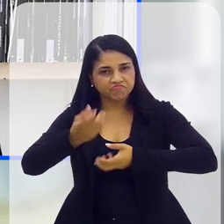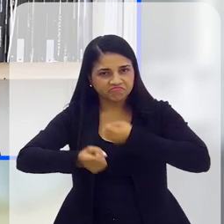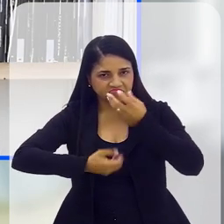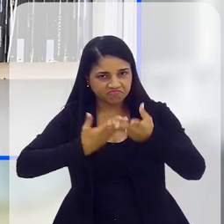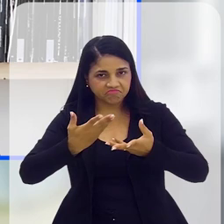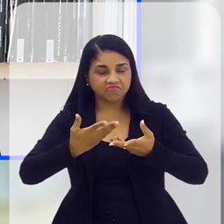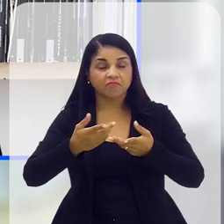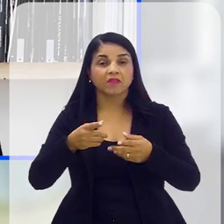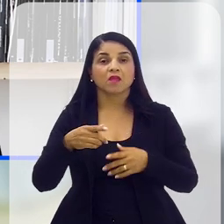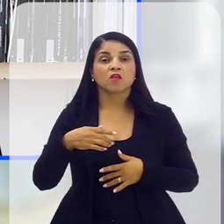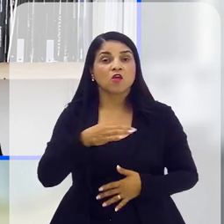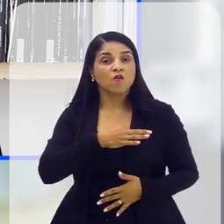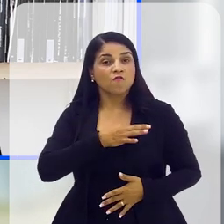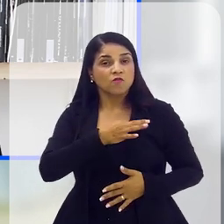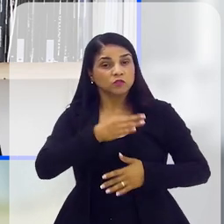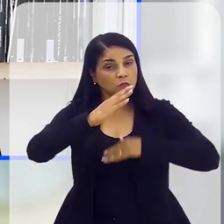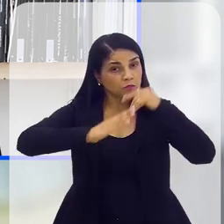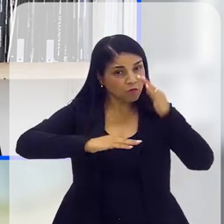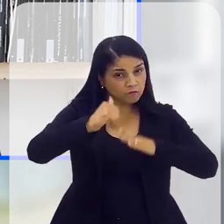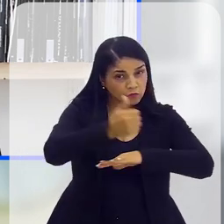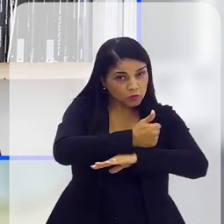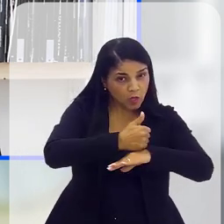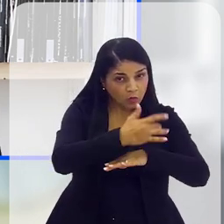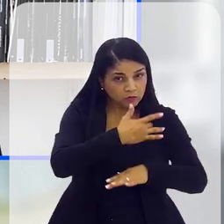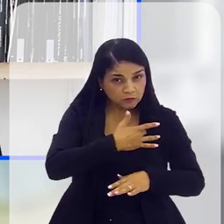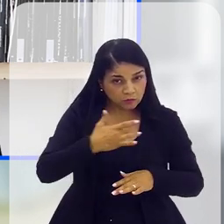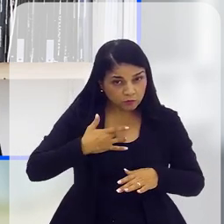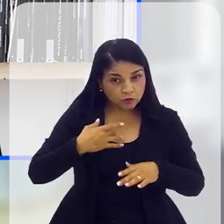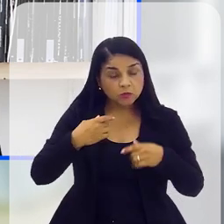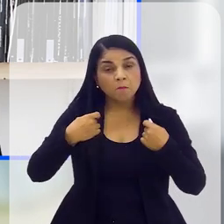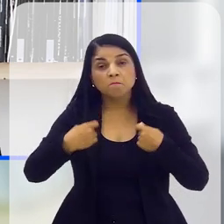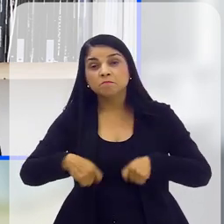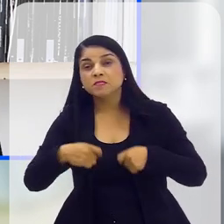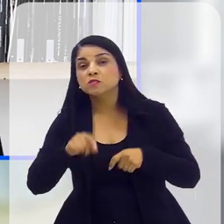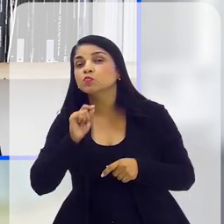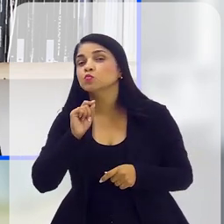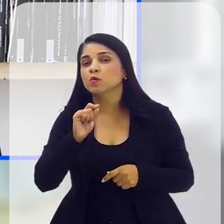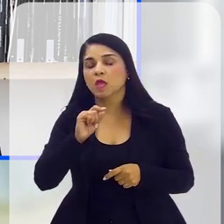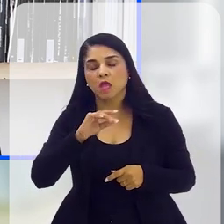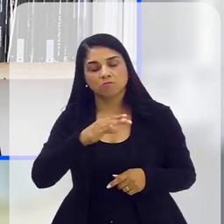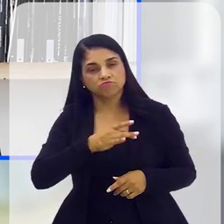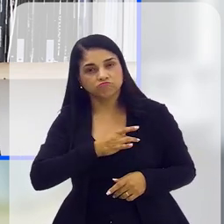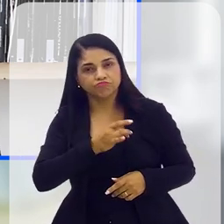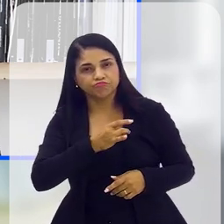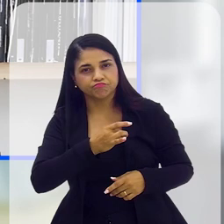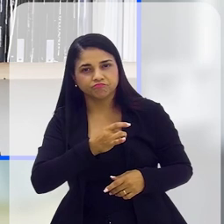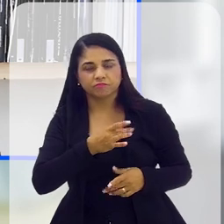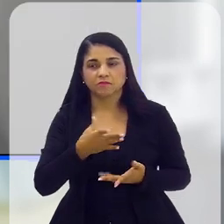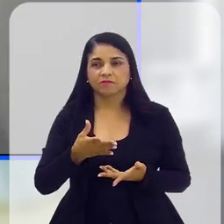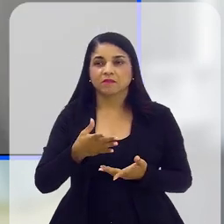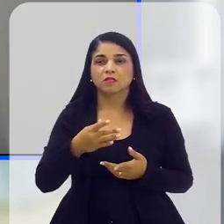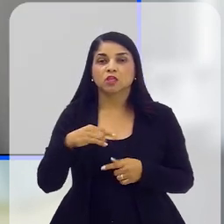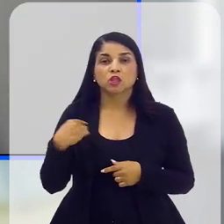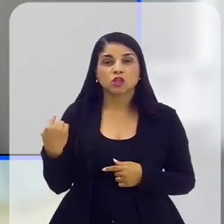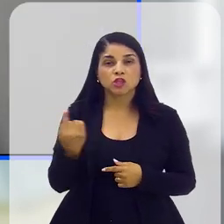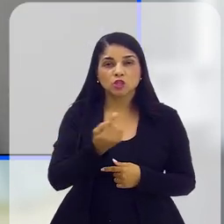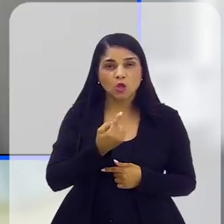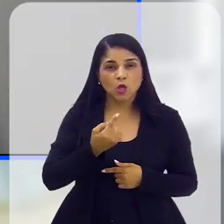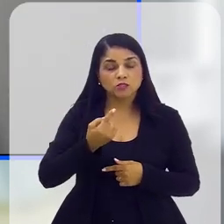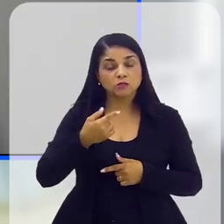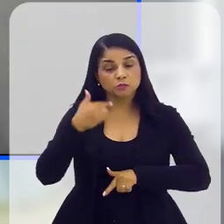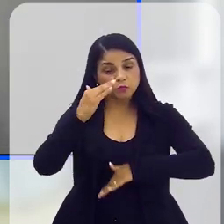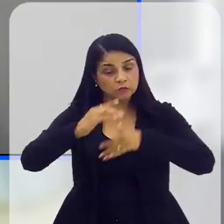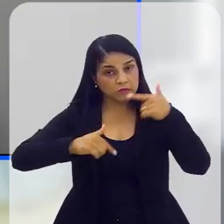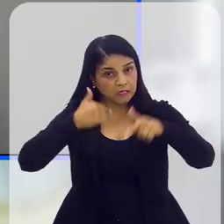Os voluntários, eles são sempre profissionais de saúde? Para ser voluntário, o que é precisa, na verdade, Márcio? É, nós somos um